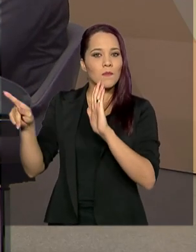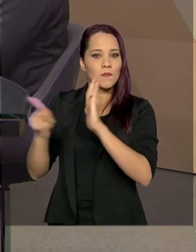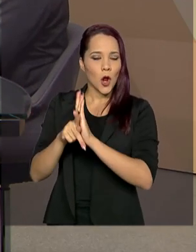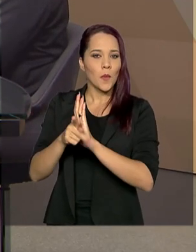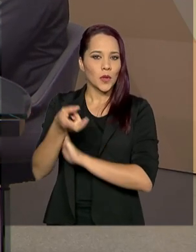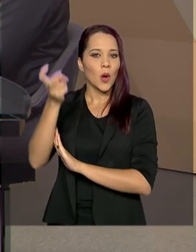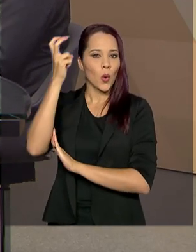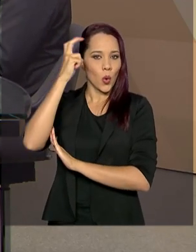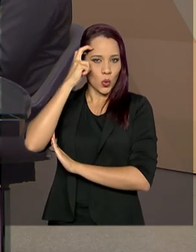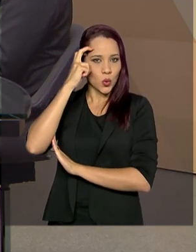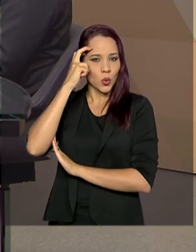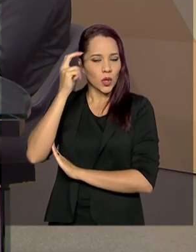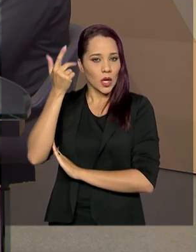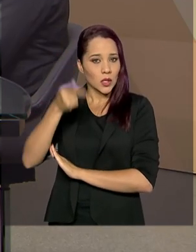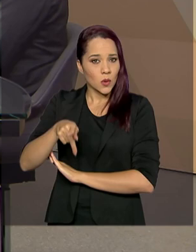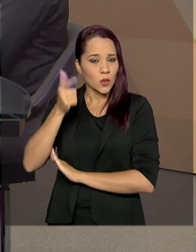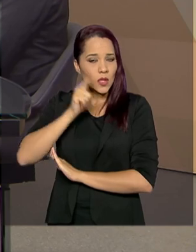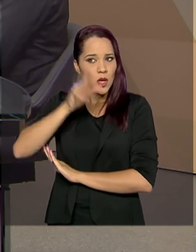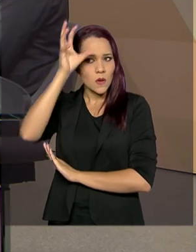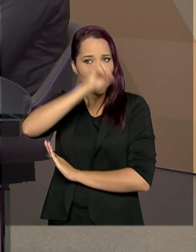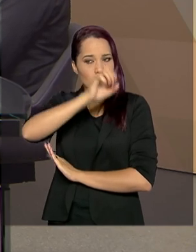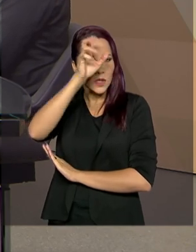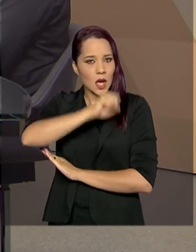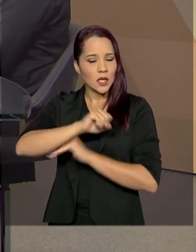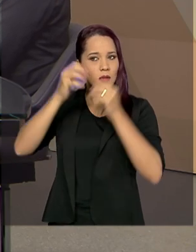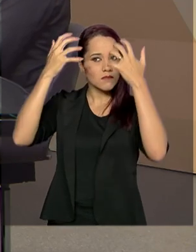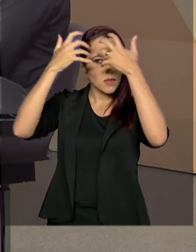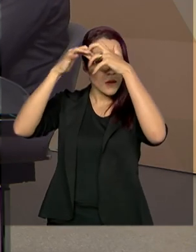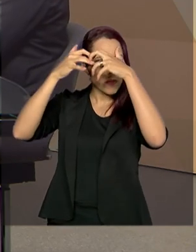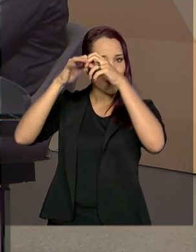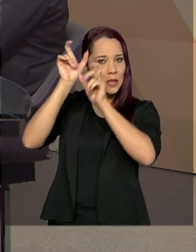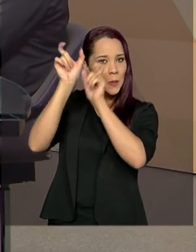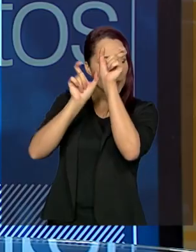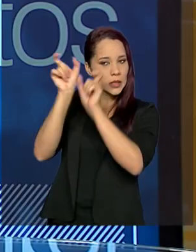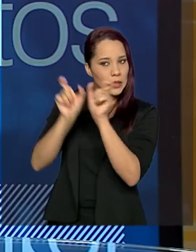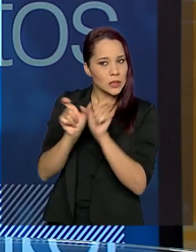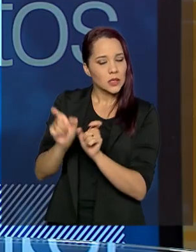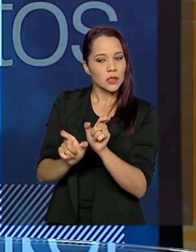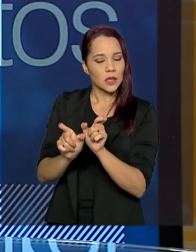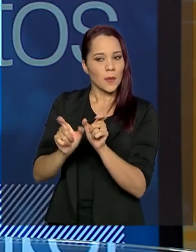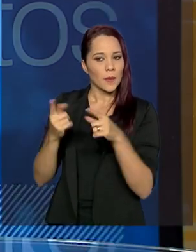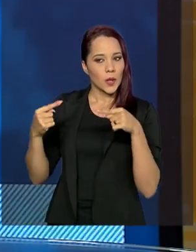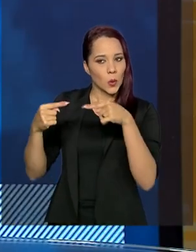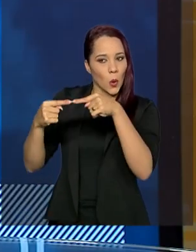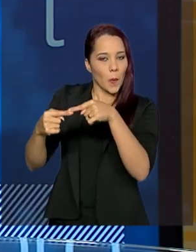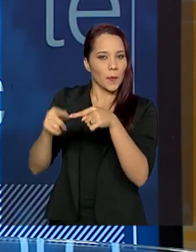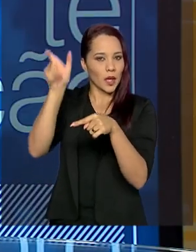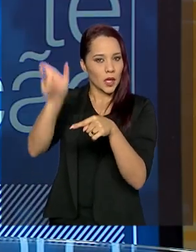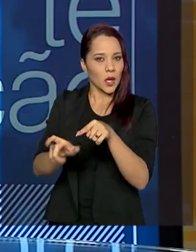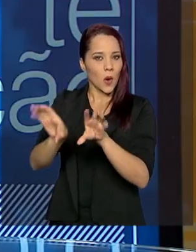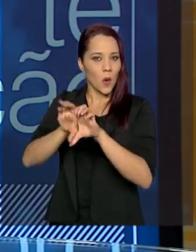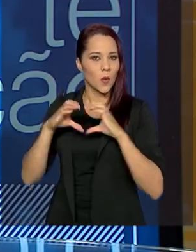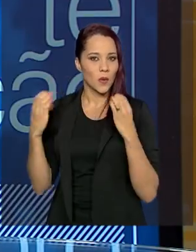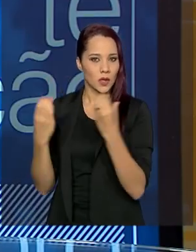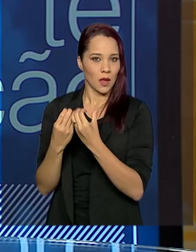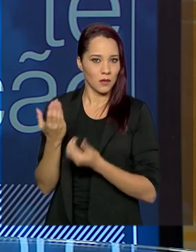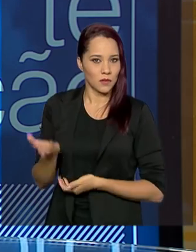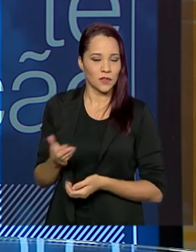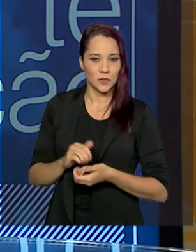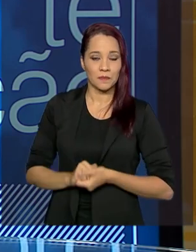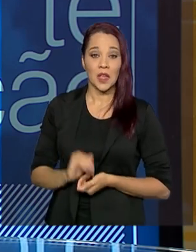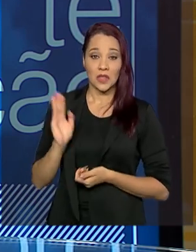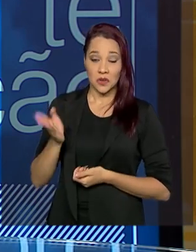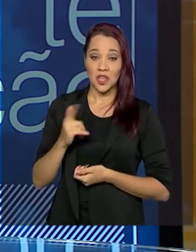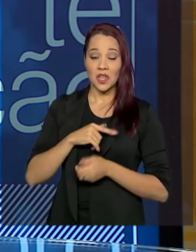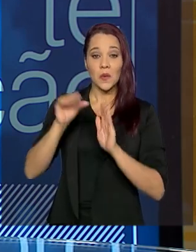apreendido nas estruturas de pensamento, vou colocar assim, daquela comunidade específica. Então, a gente já tem o